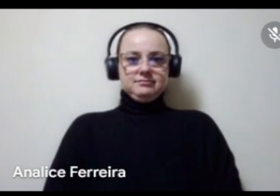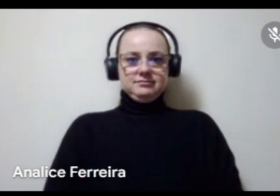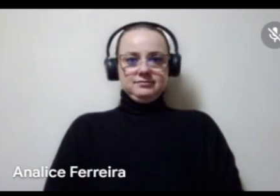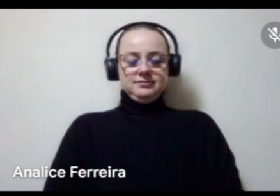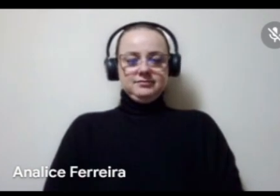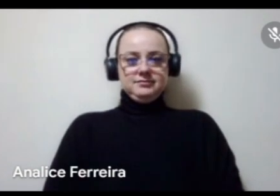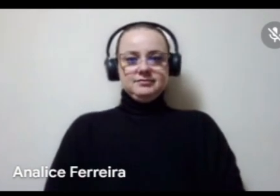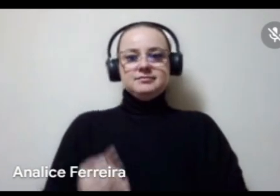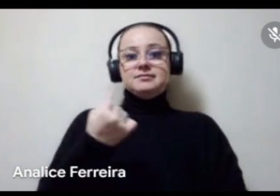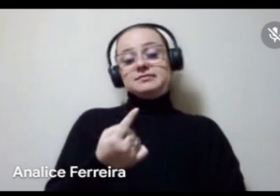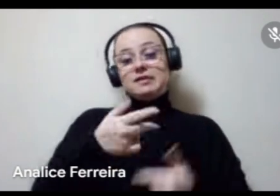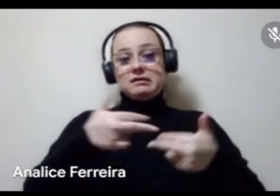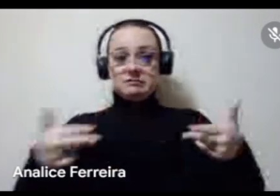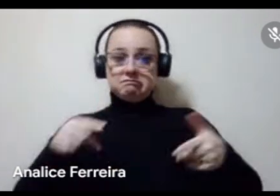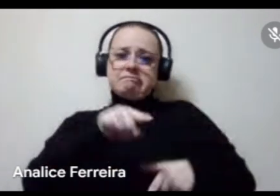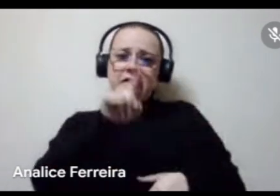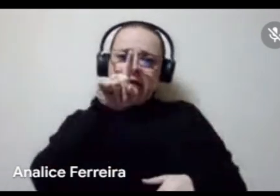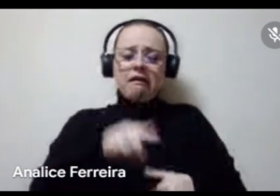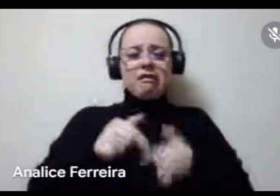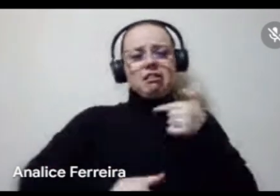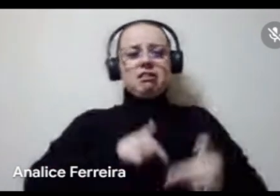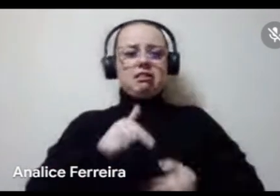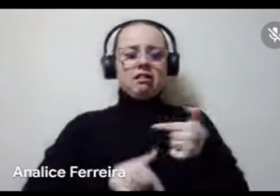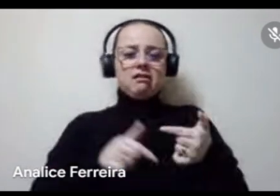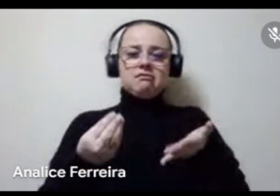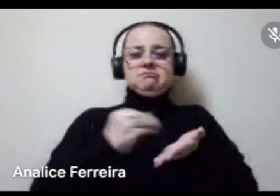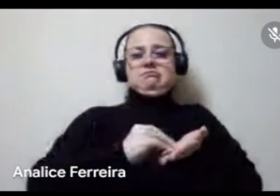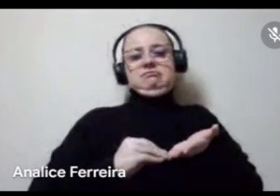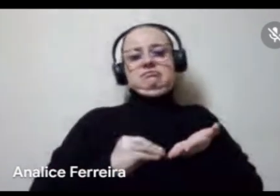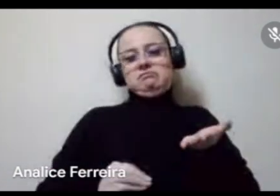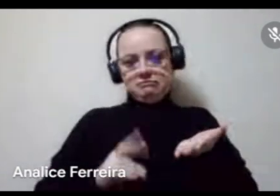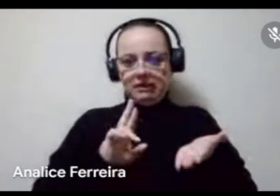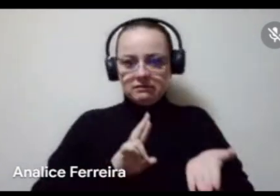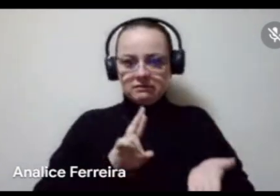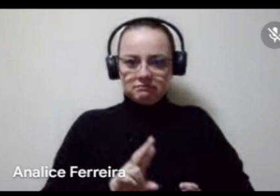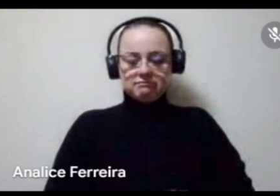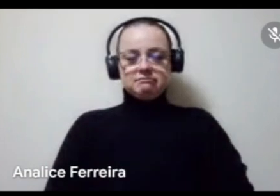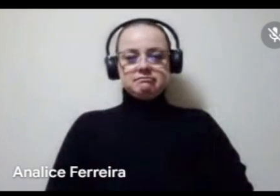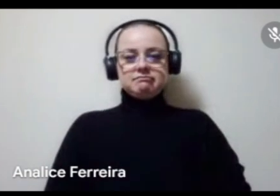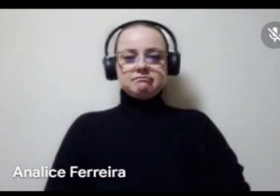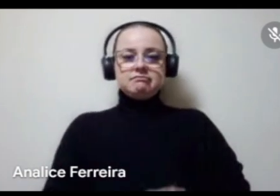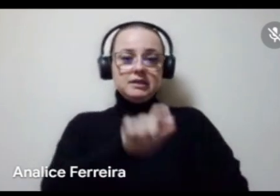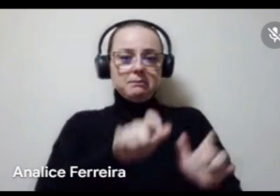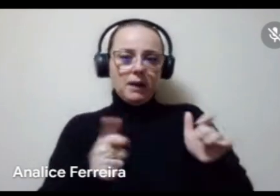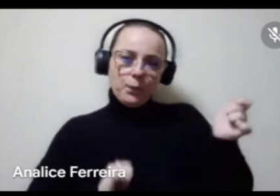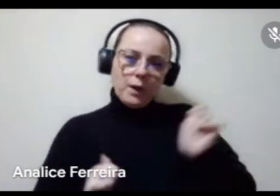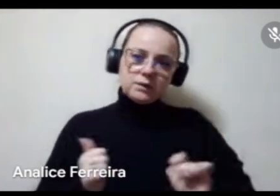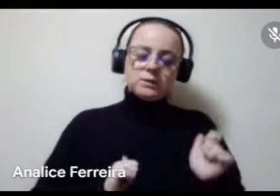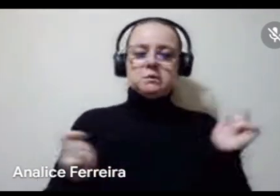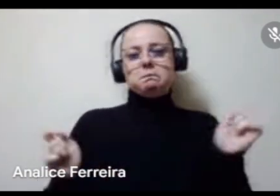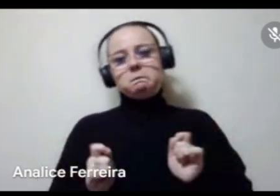um desses, um desses é o trabalho de registro, o registro, então, para que o artista possa